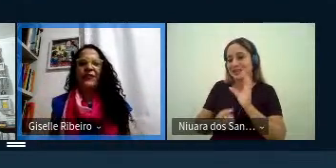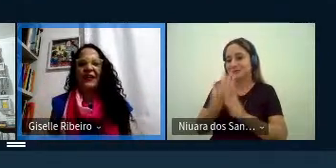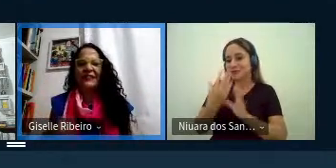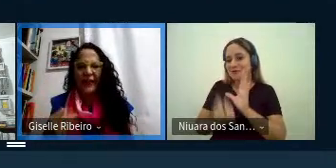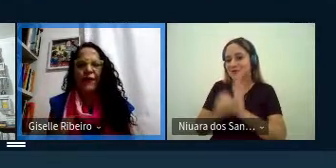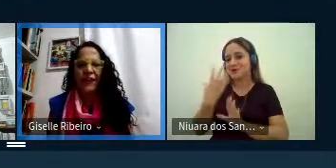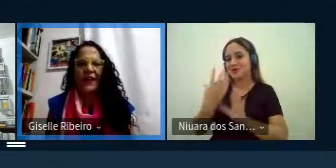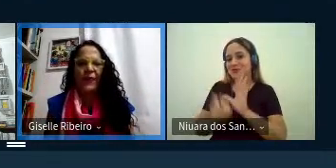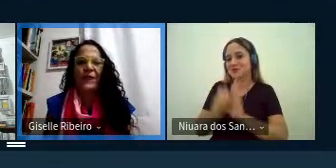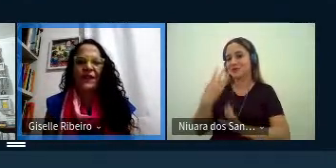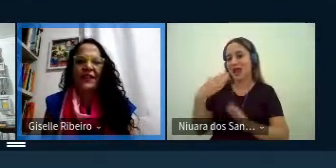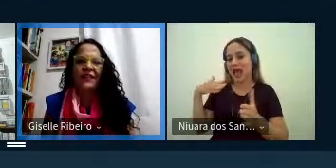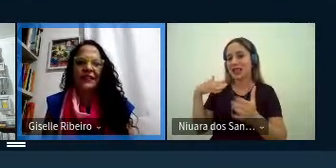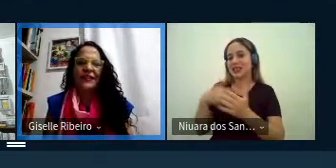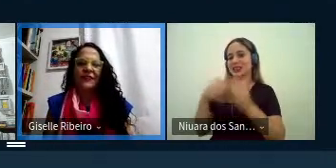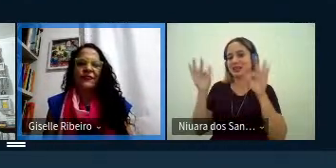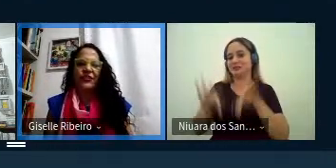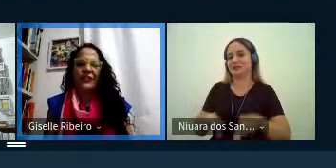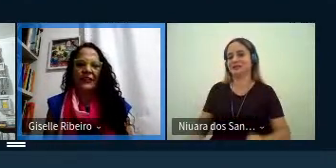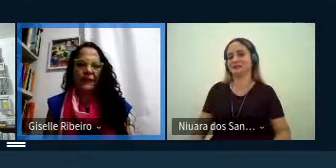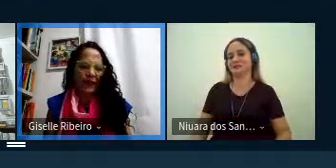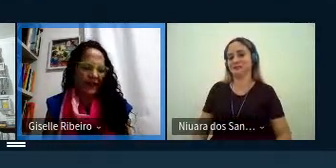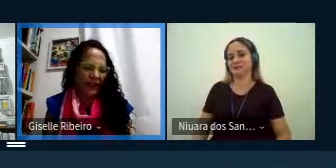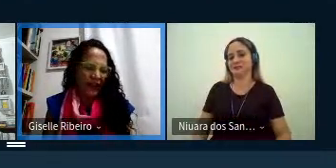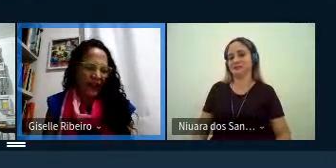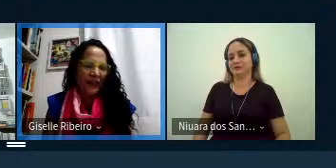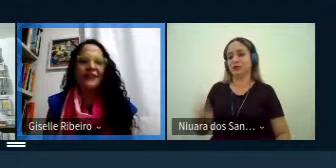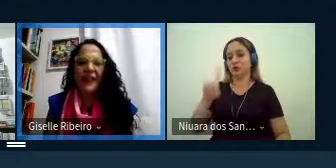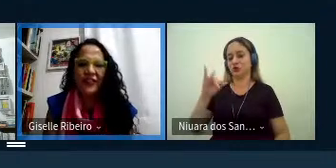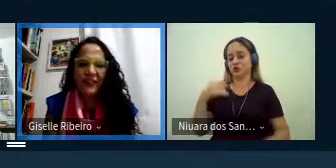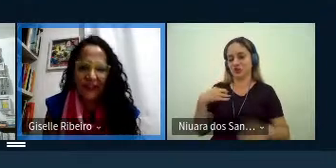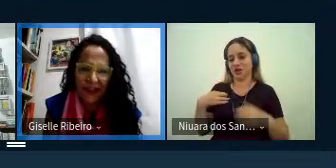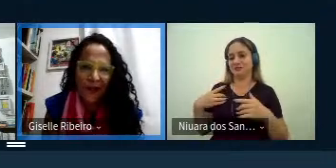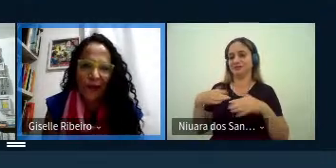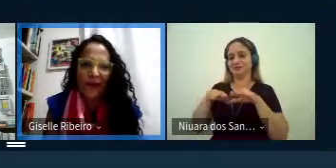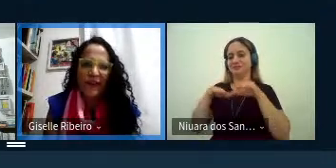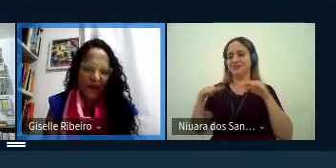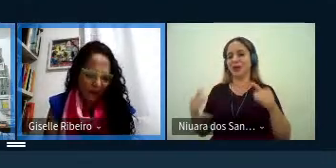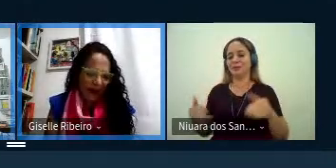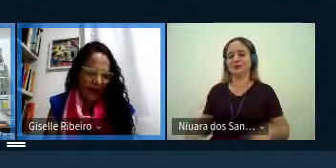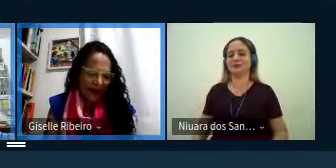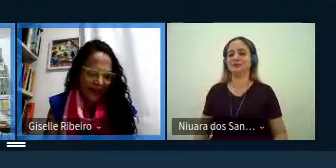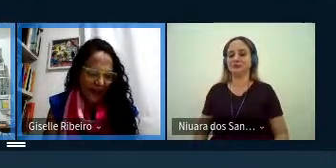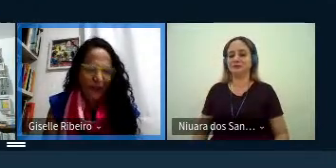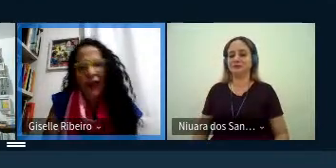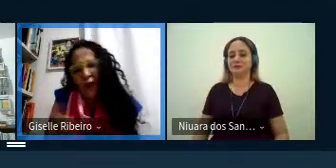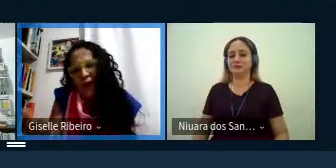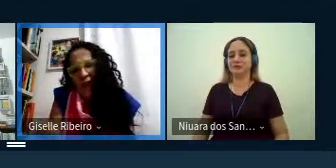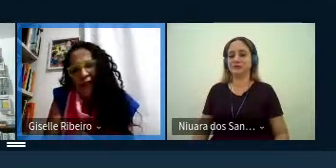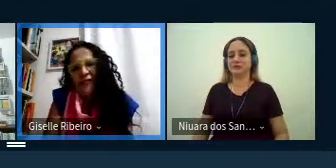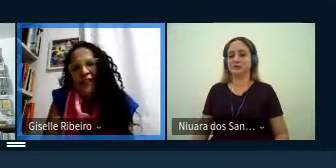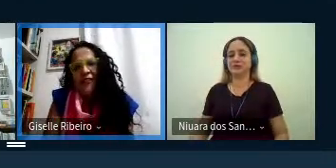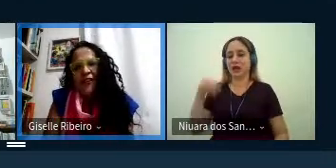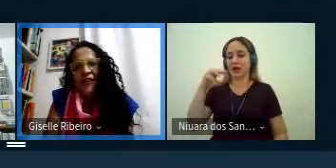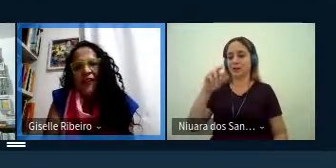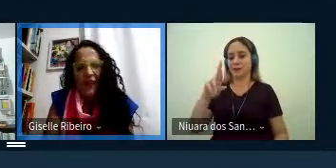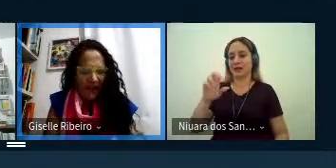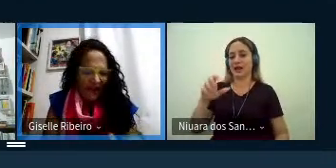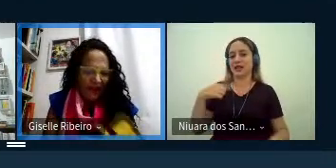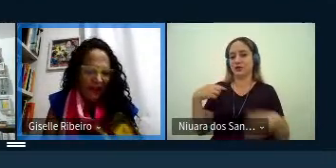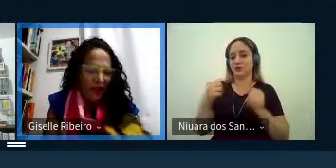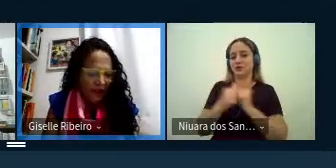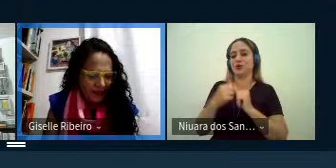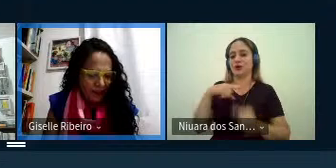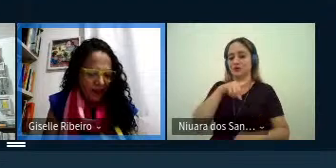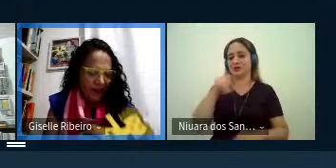foram se formando até o final no dia da defesa e desde então Mirela e eu e agora vocês né